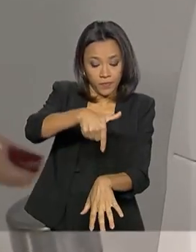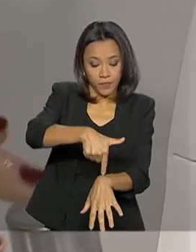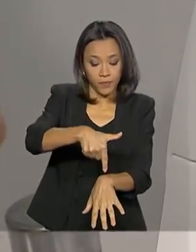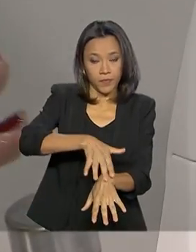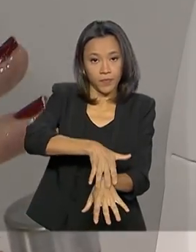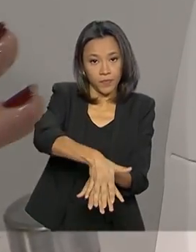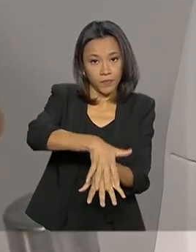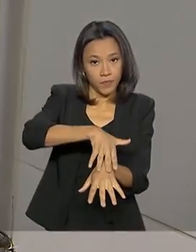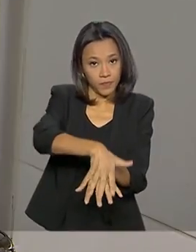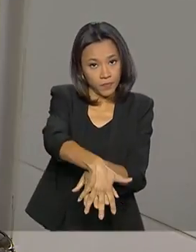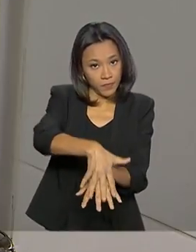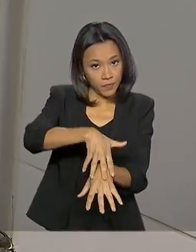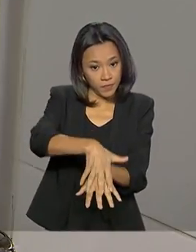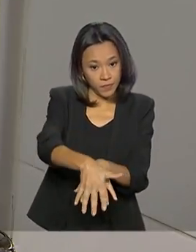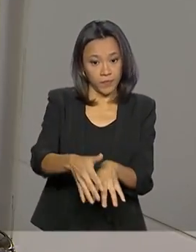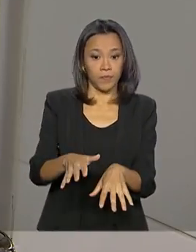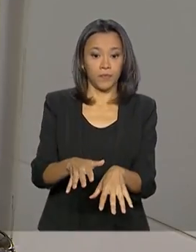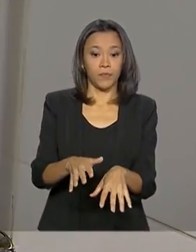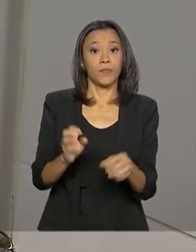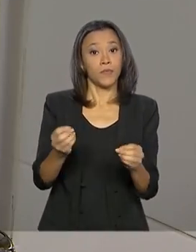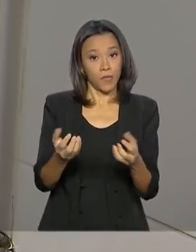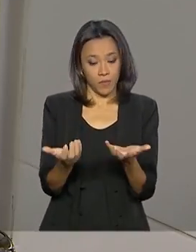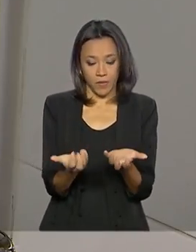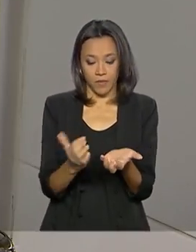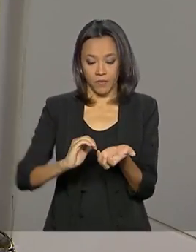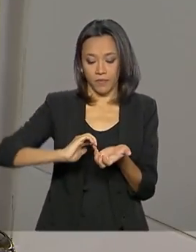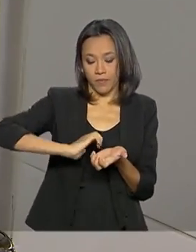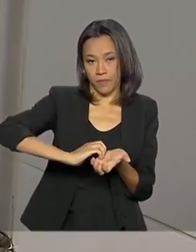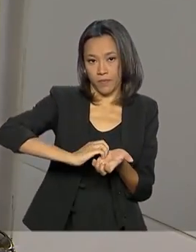mãos, as unhas,